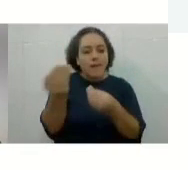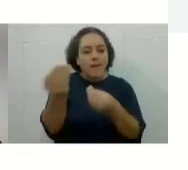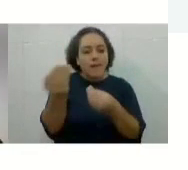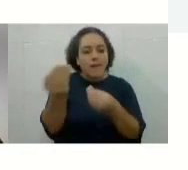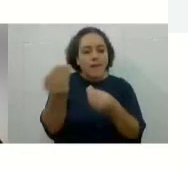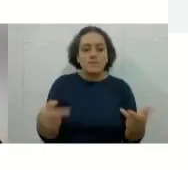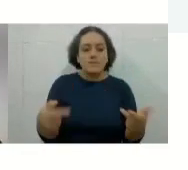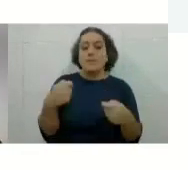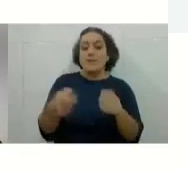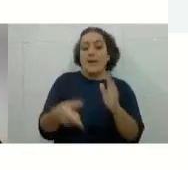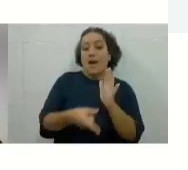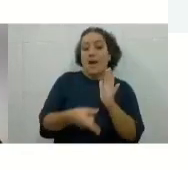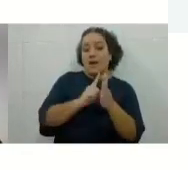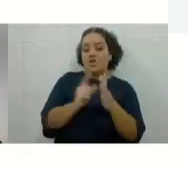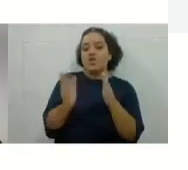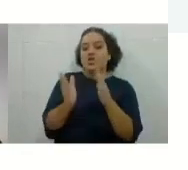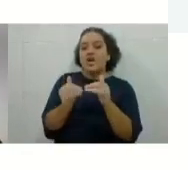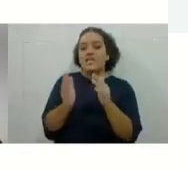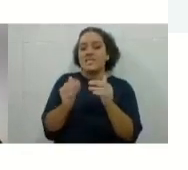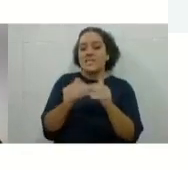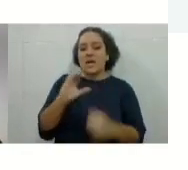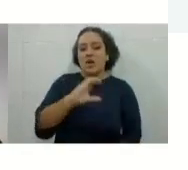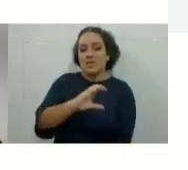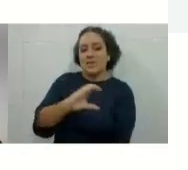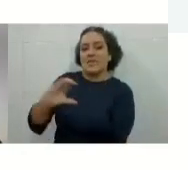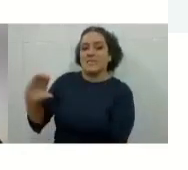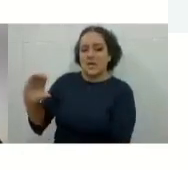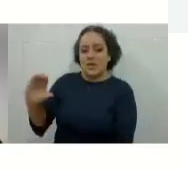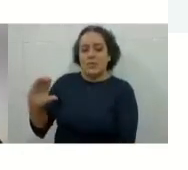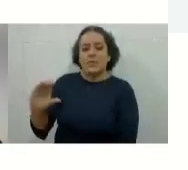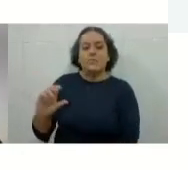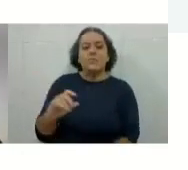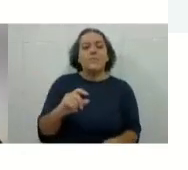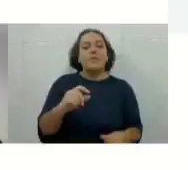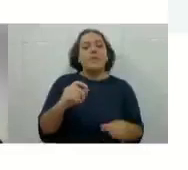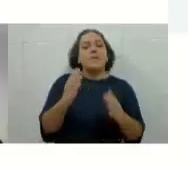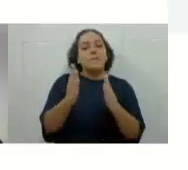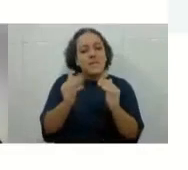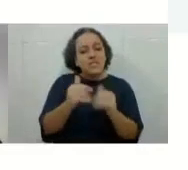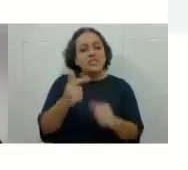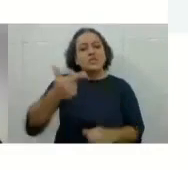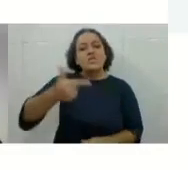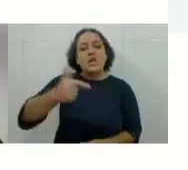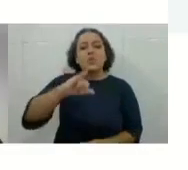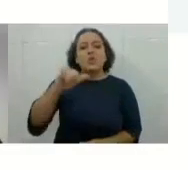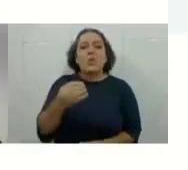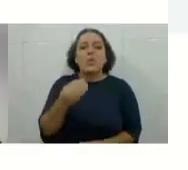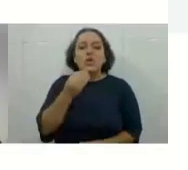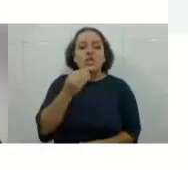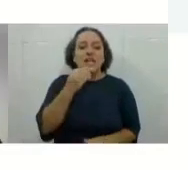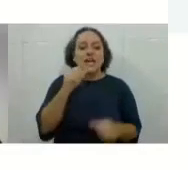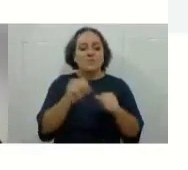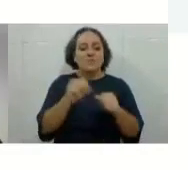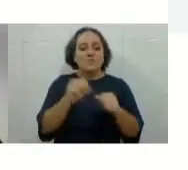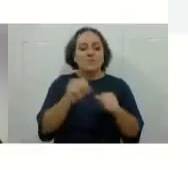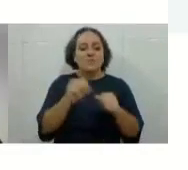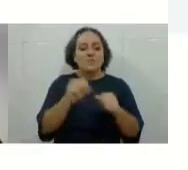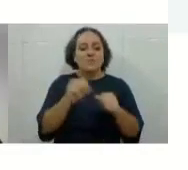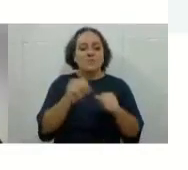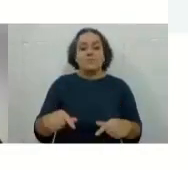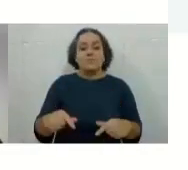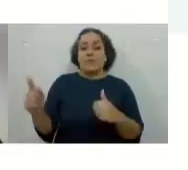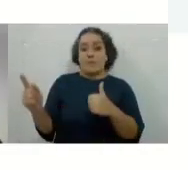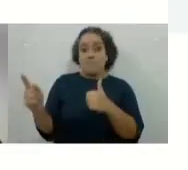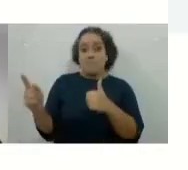coordenadoria de segunda oportunidade. Entendeu? Abrindo essa solicitação, você anexa o